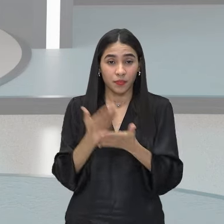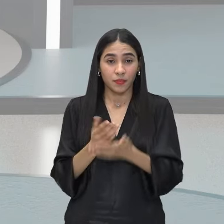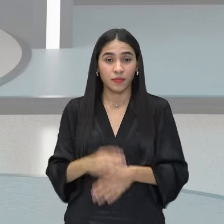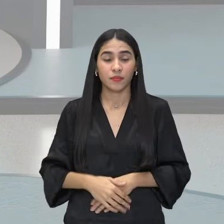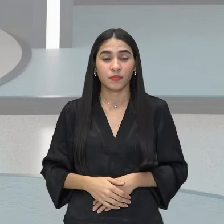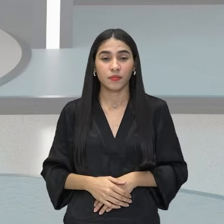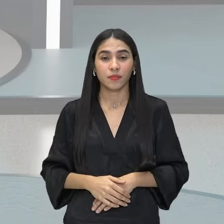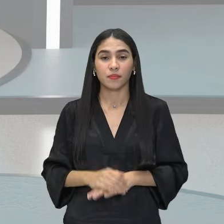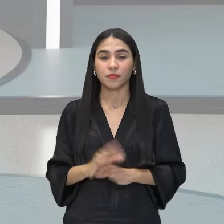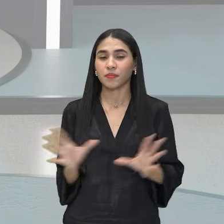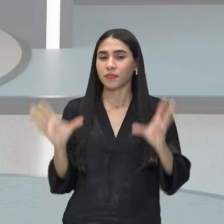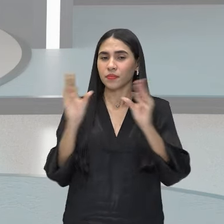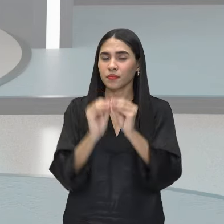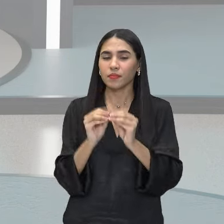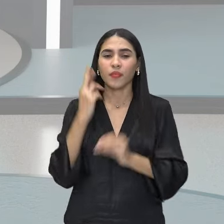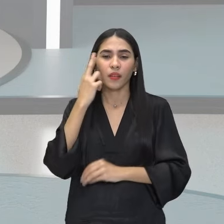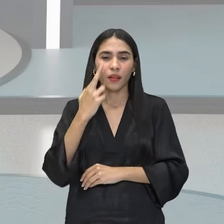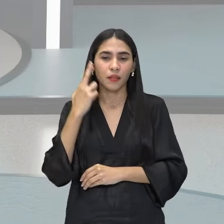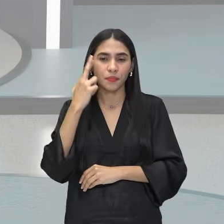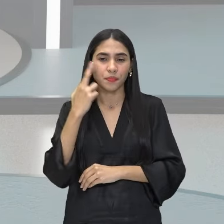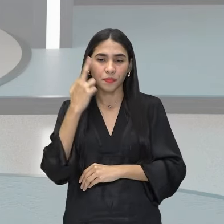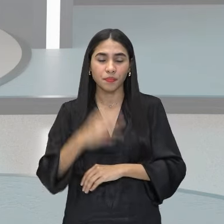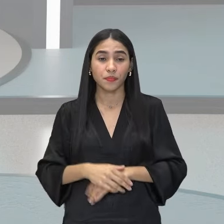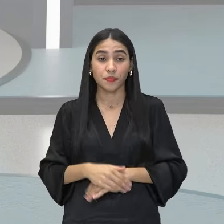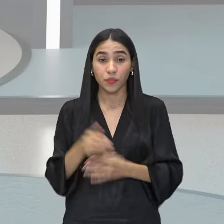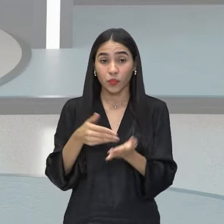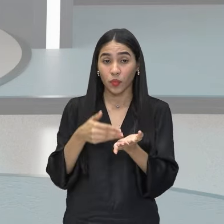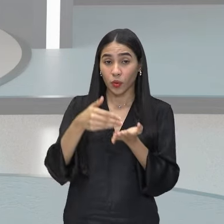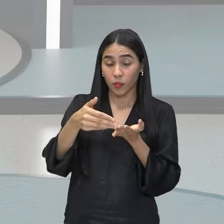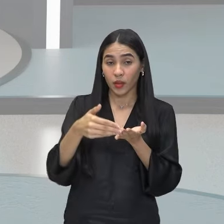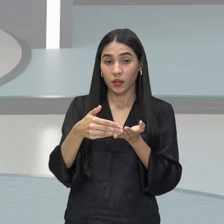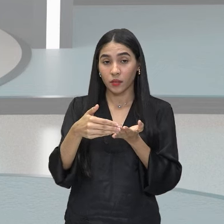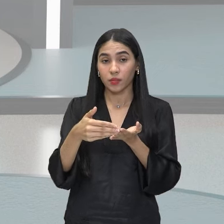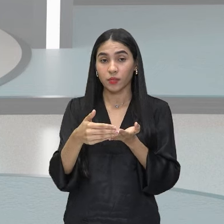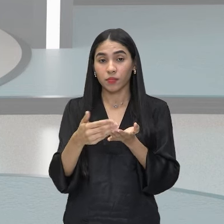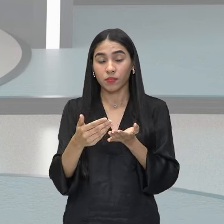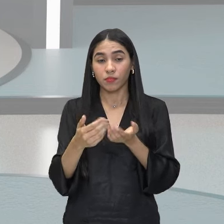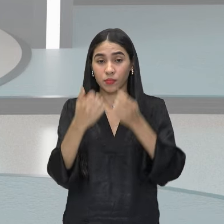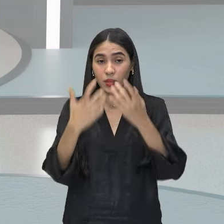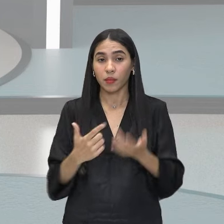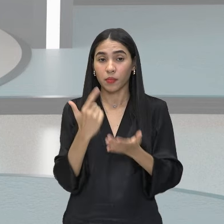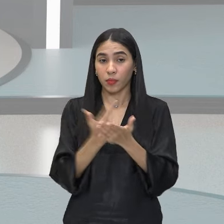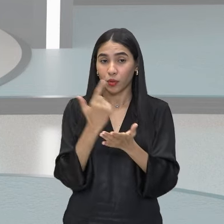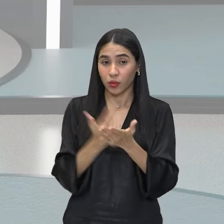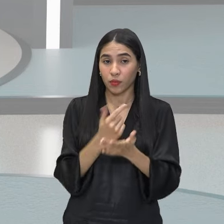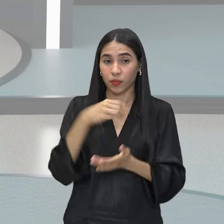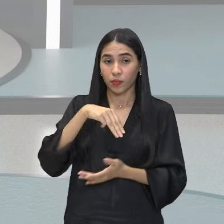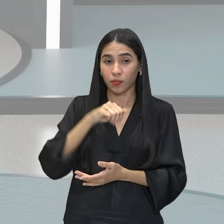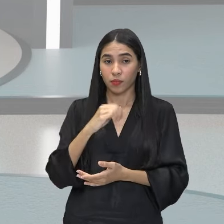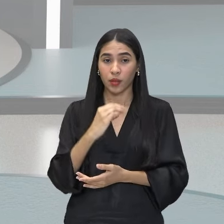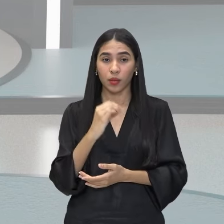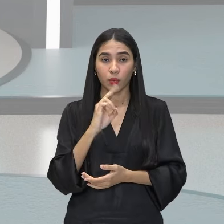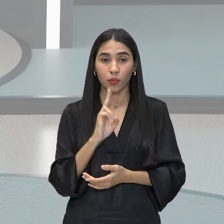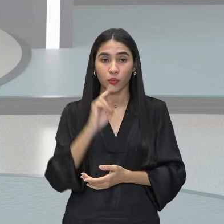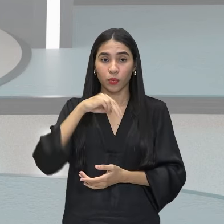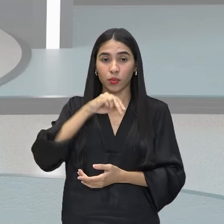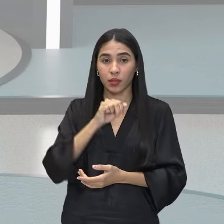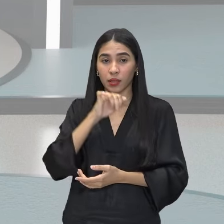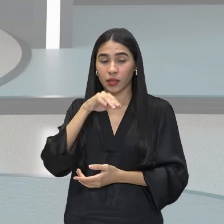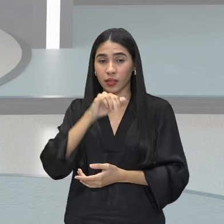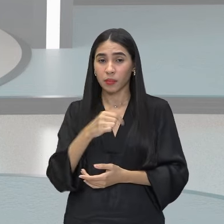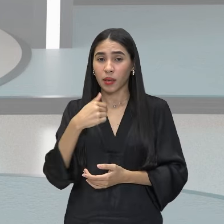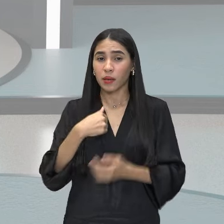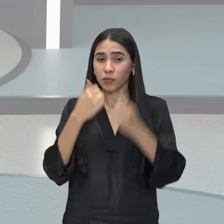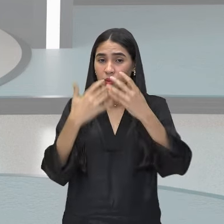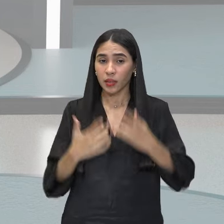vamos fazer aqui uma breve reflexão. Logo no começo, quando começamos a falar de Macunaíma, eu frisei que ele era